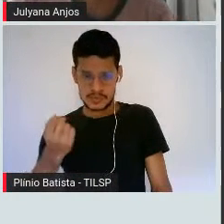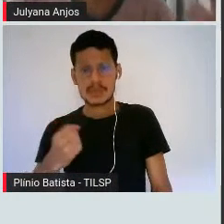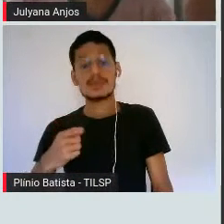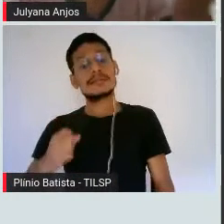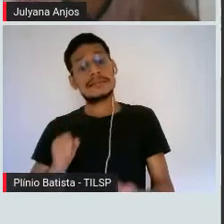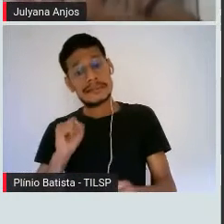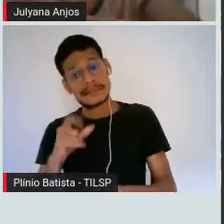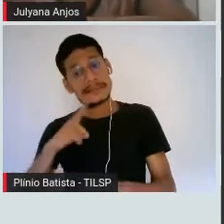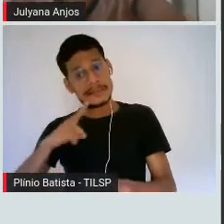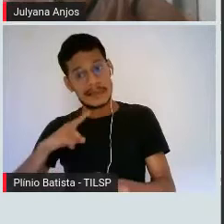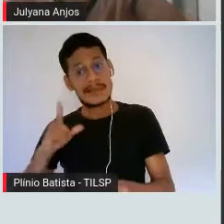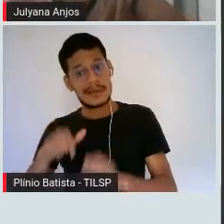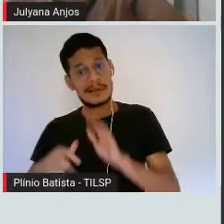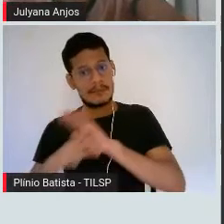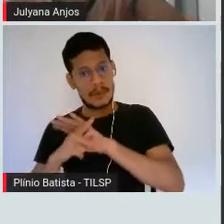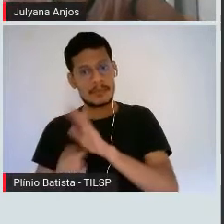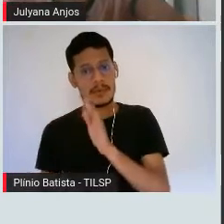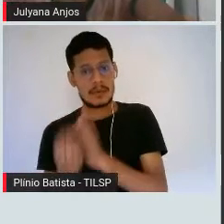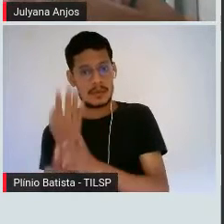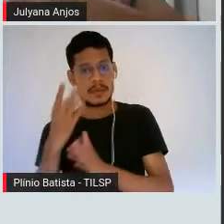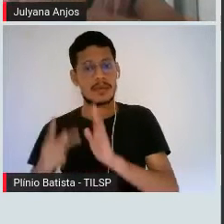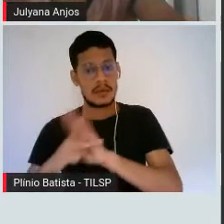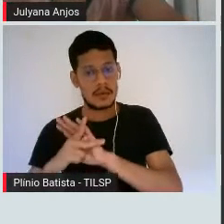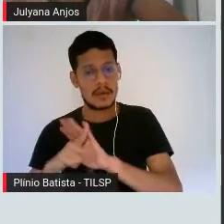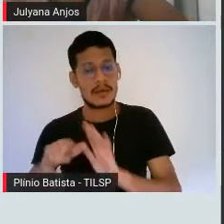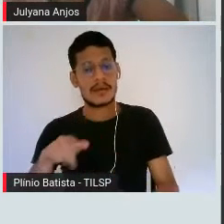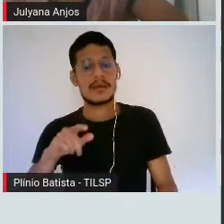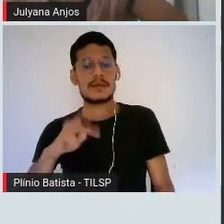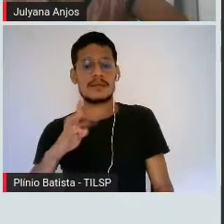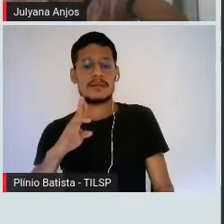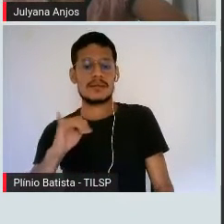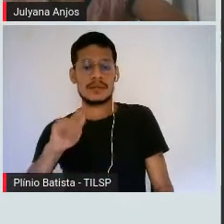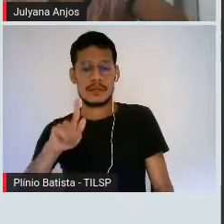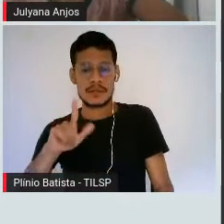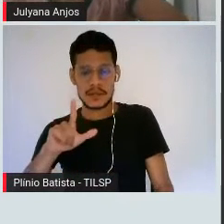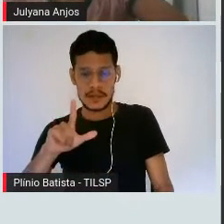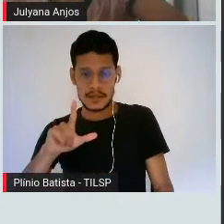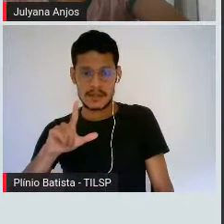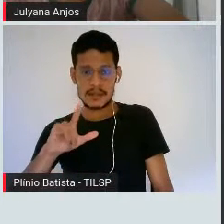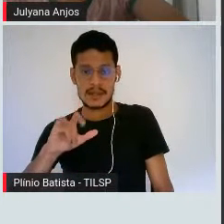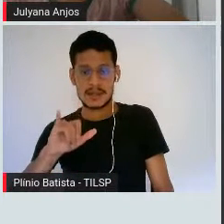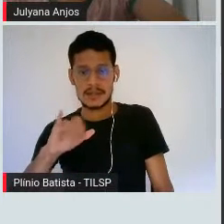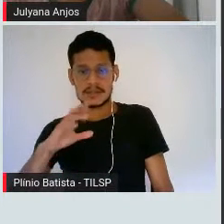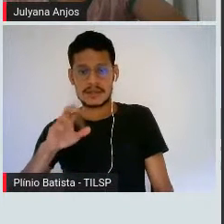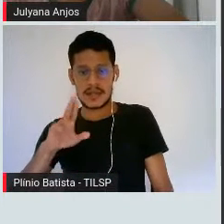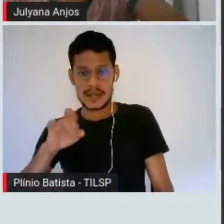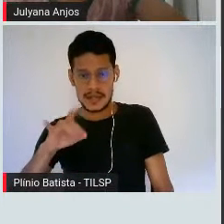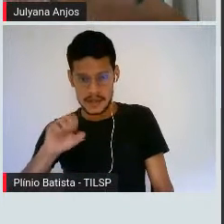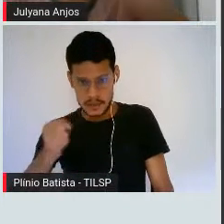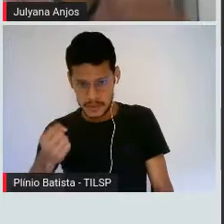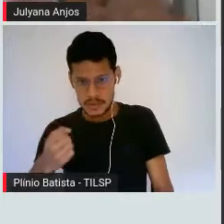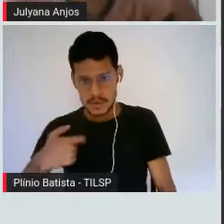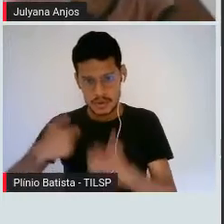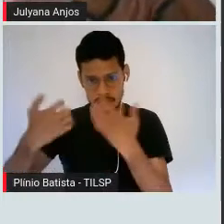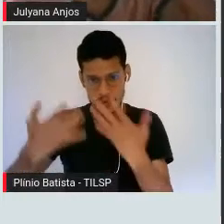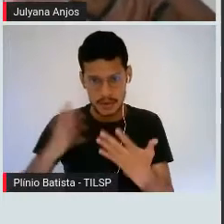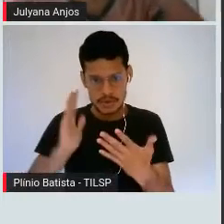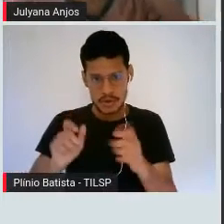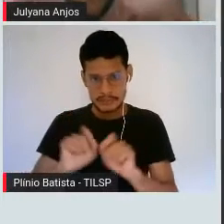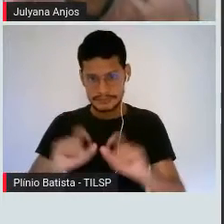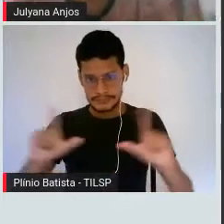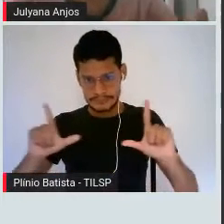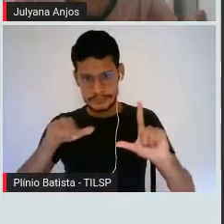de álcool associada a três moléculas de ácido graxo, ok? Está aqui nessa, né?